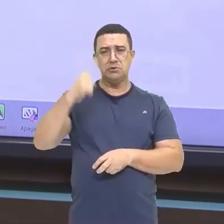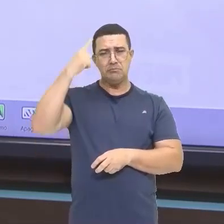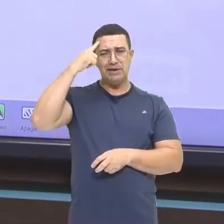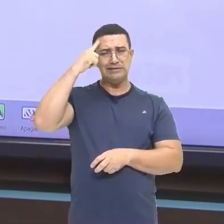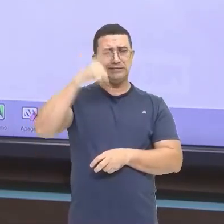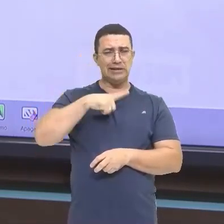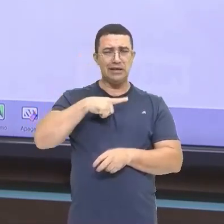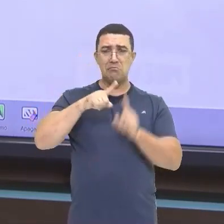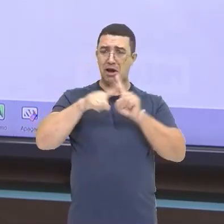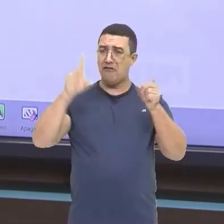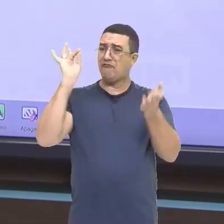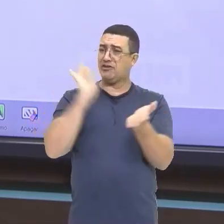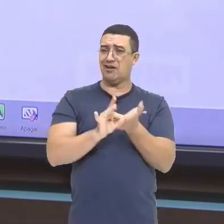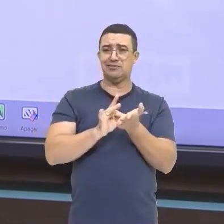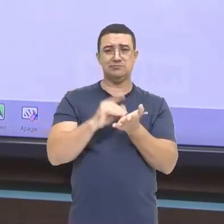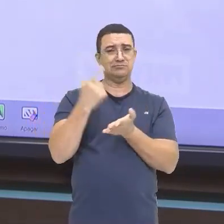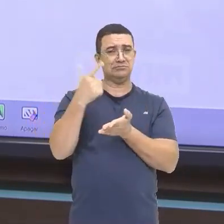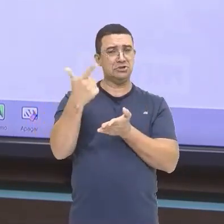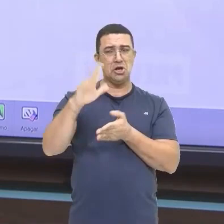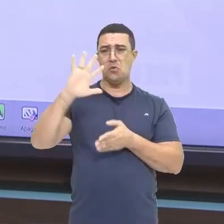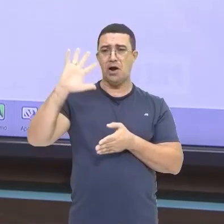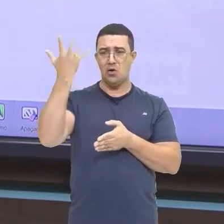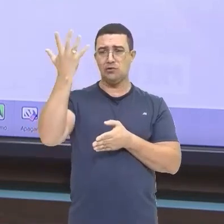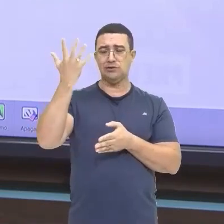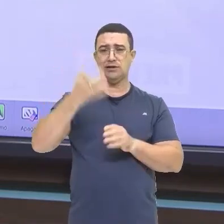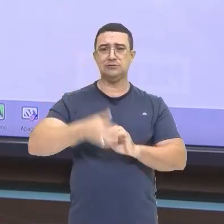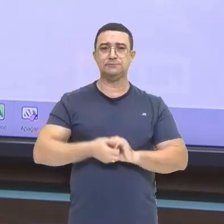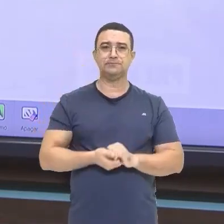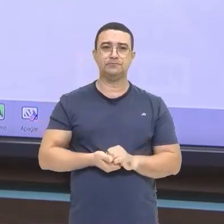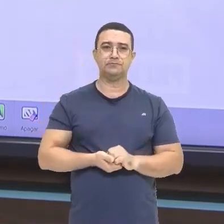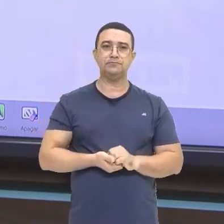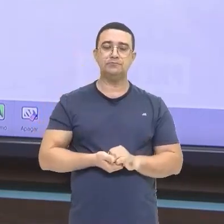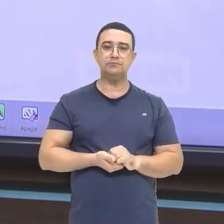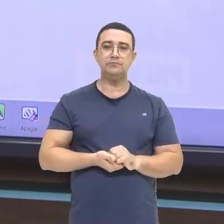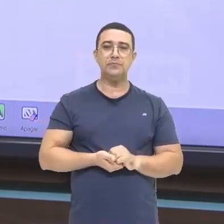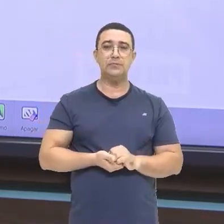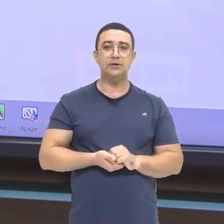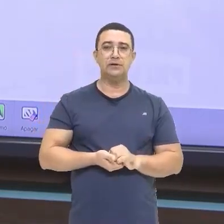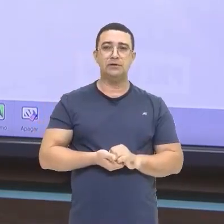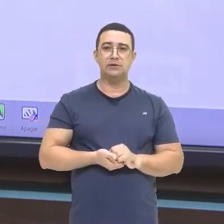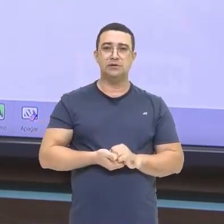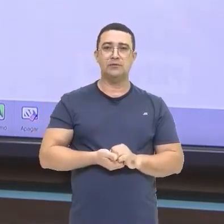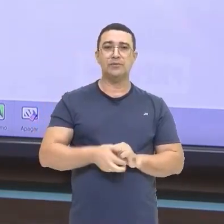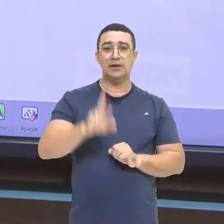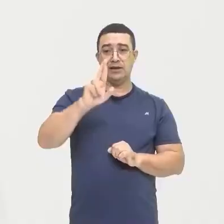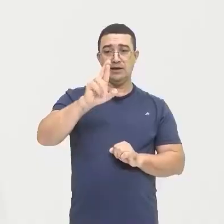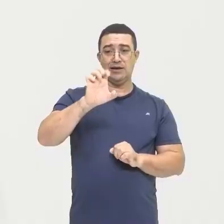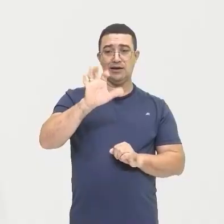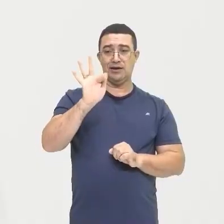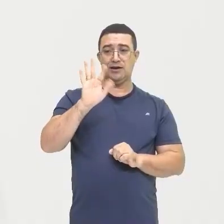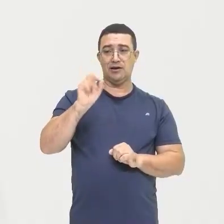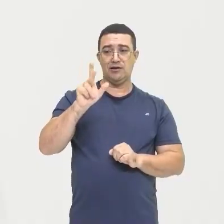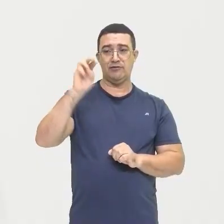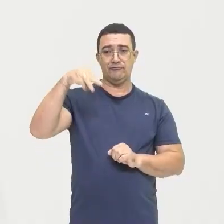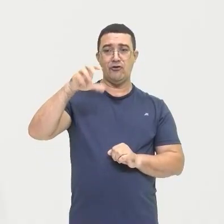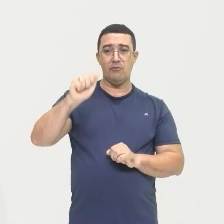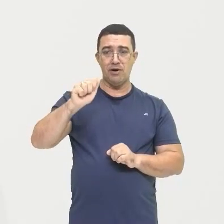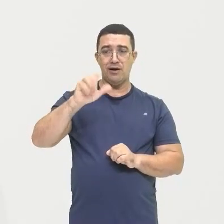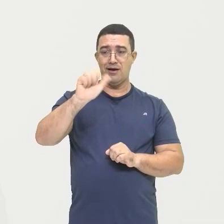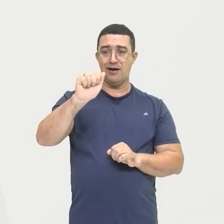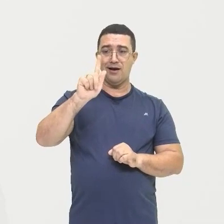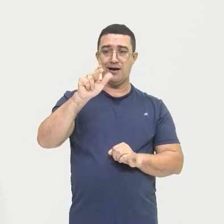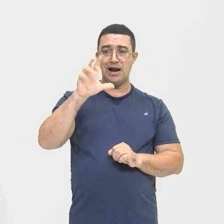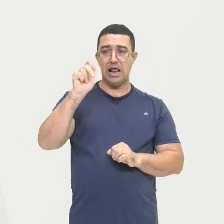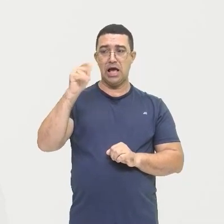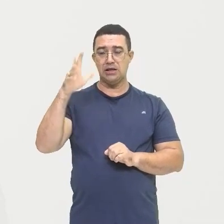Ainda da concentração Fundiária A gente tem A reforma agrária Que a gente já viu Nada mais é que Essa distribuição Mais justa Dessas terras